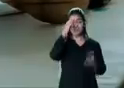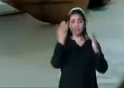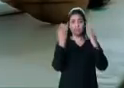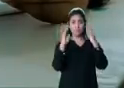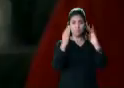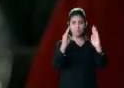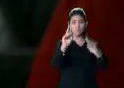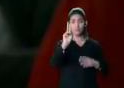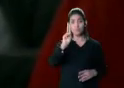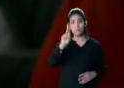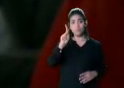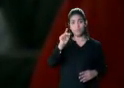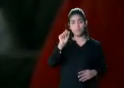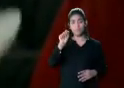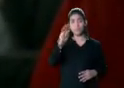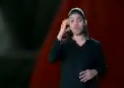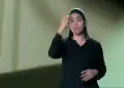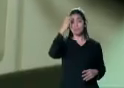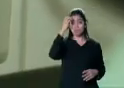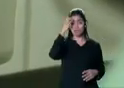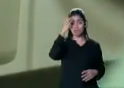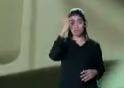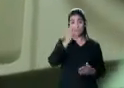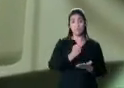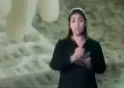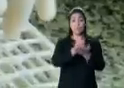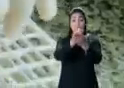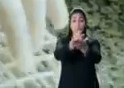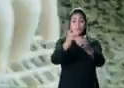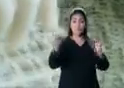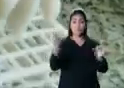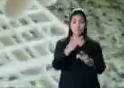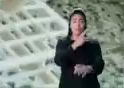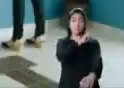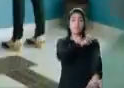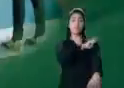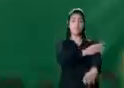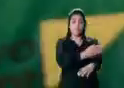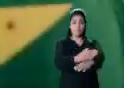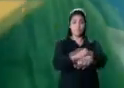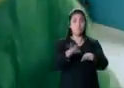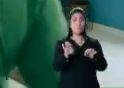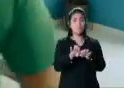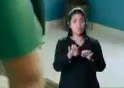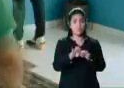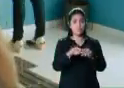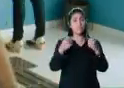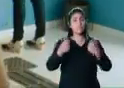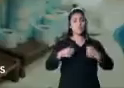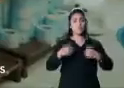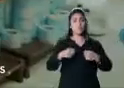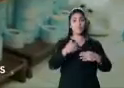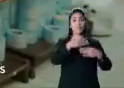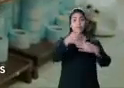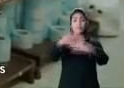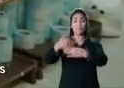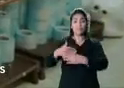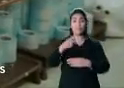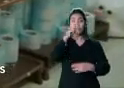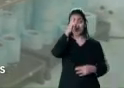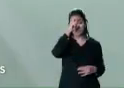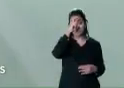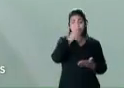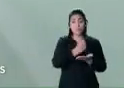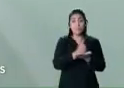Brasileia, a UPA de Cruzeiro do Sul e o Pronto Socorro de Rio Branco. Além de terminar as obras, vai abastecer